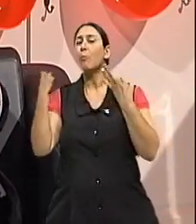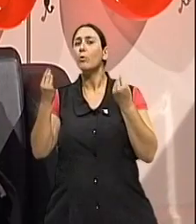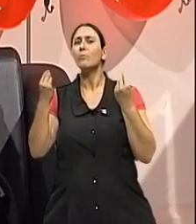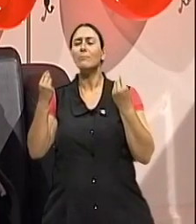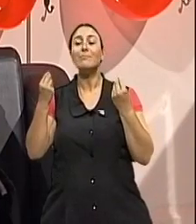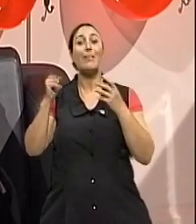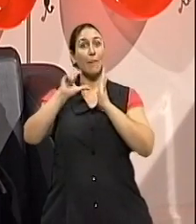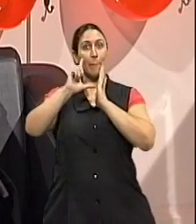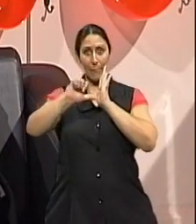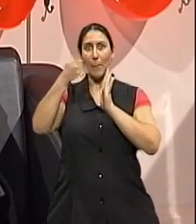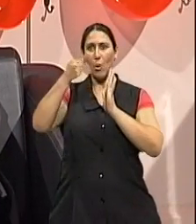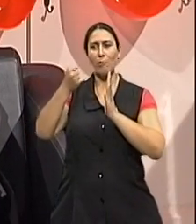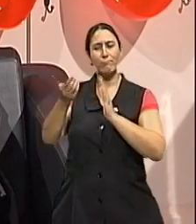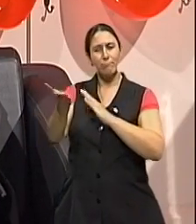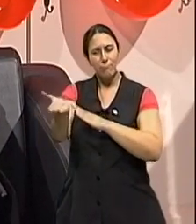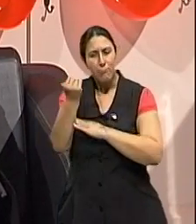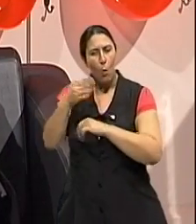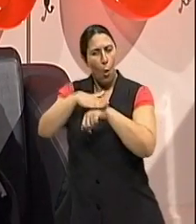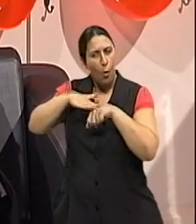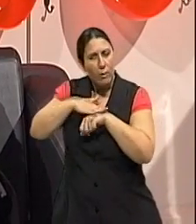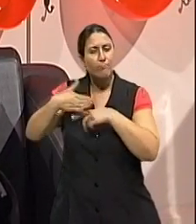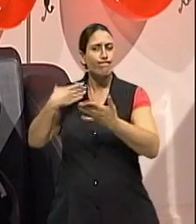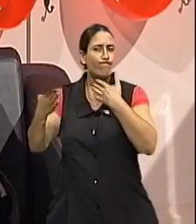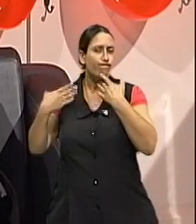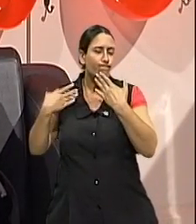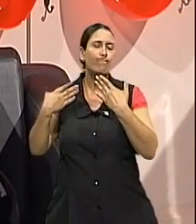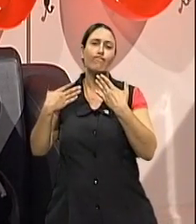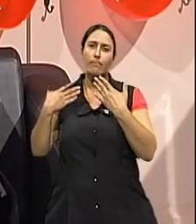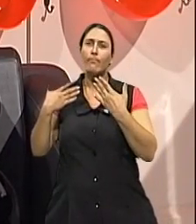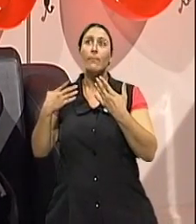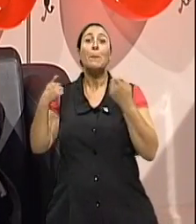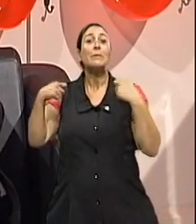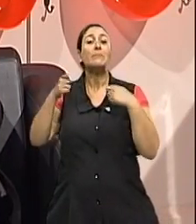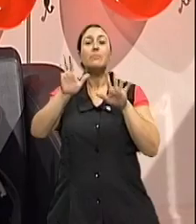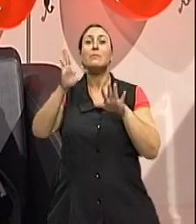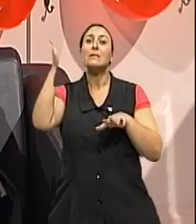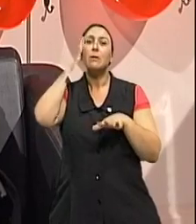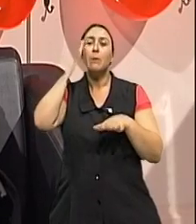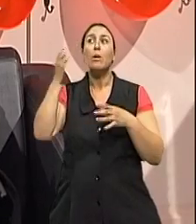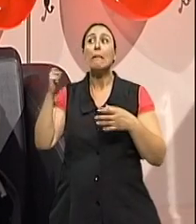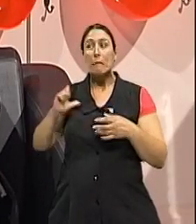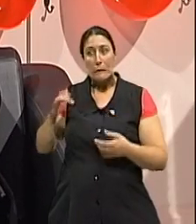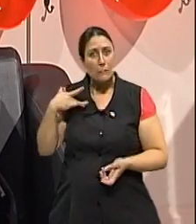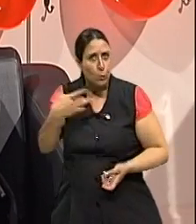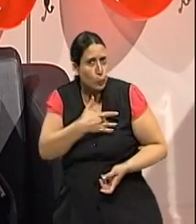informações de como manter a saúde, né? Então, para prevenir, a gente precisa ter ideia de que a gente está com essa saúde.